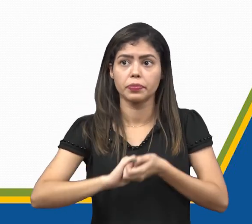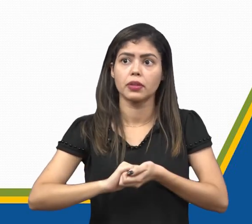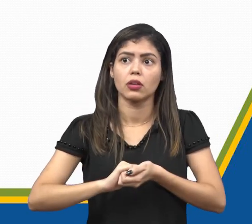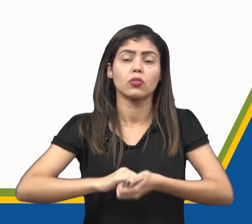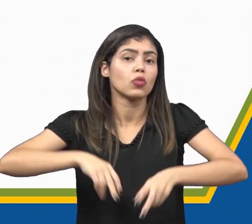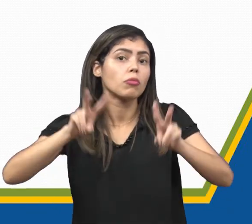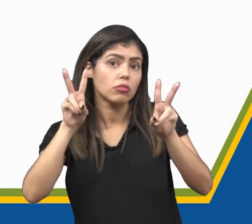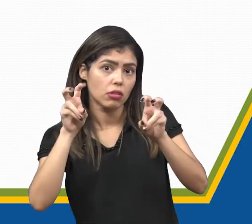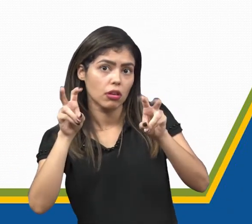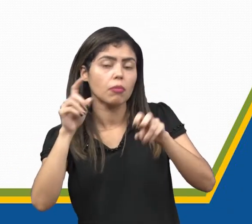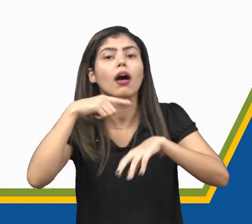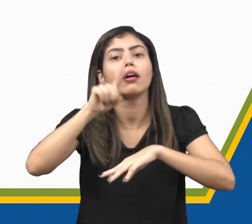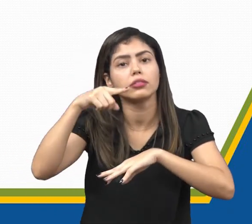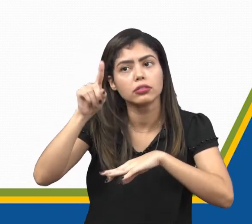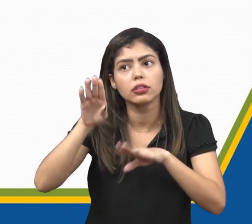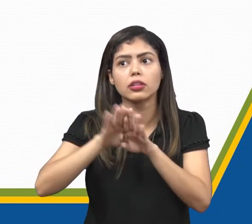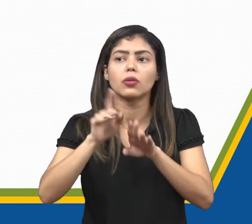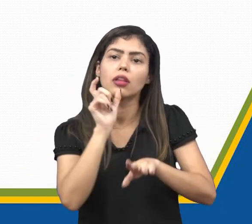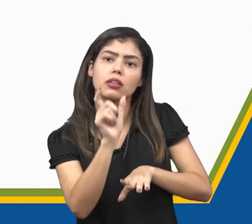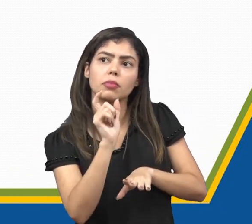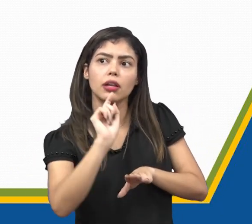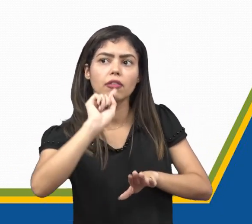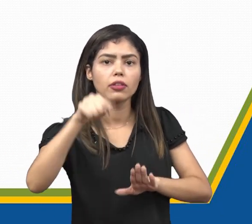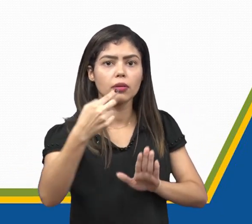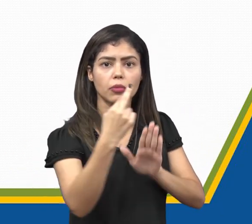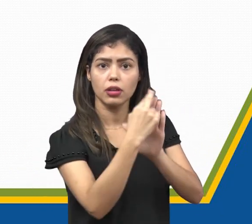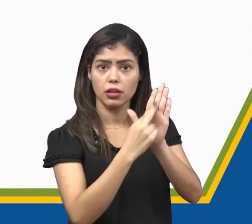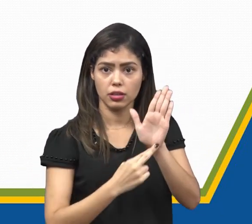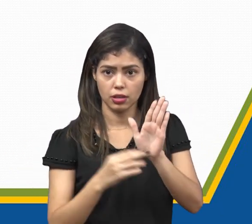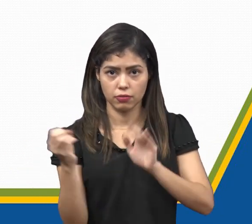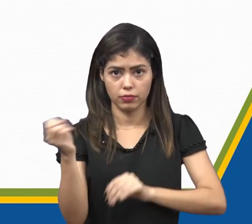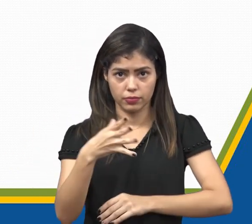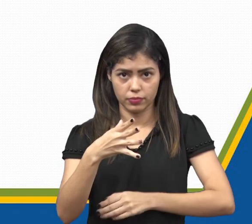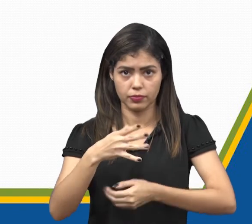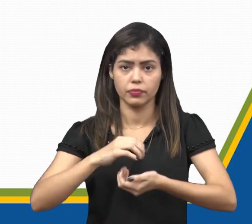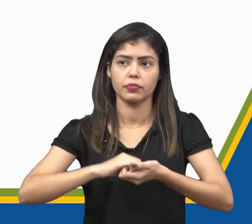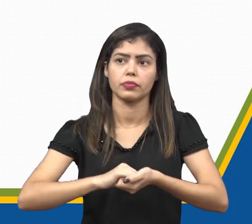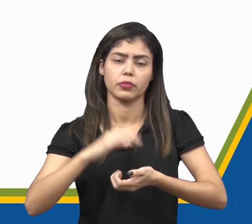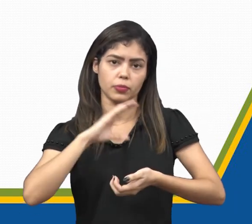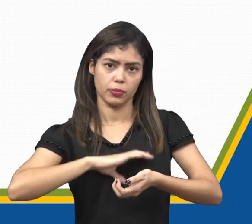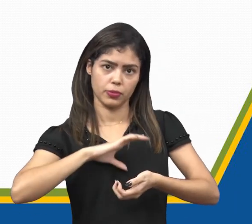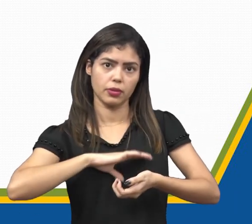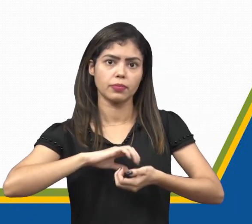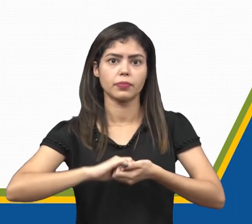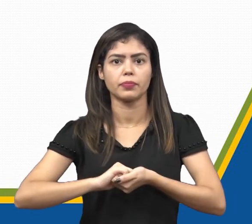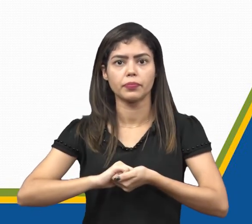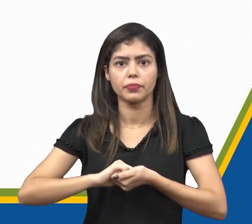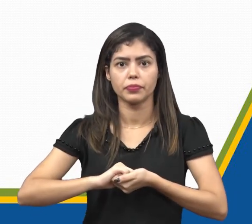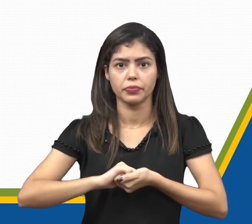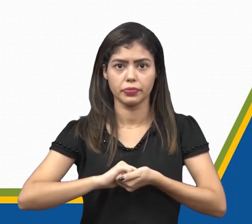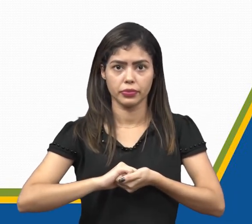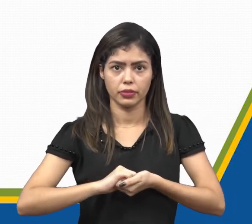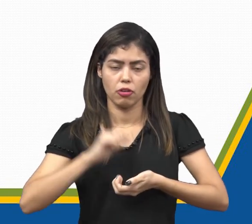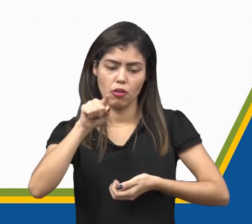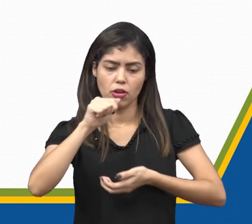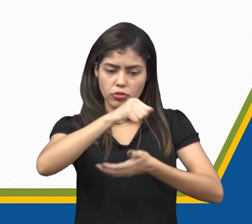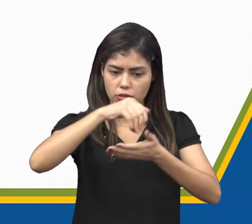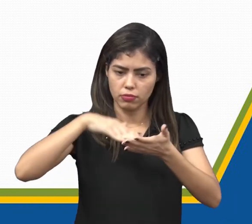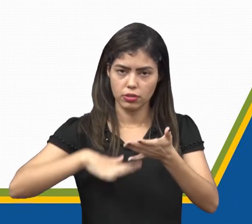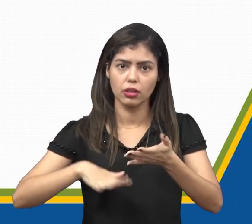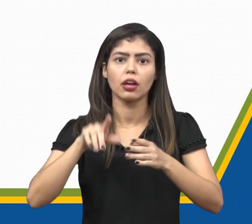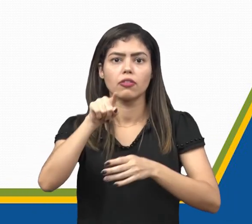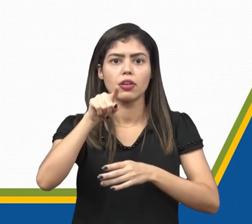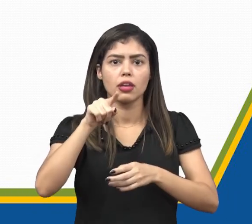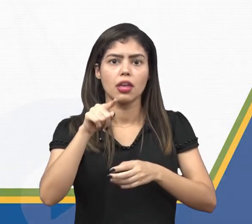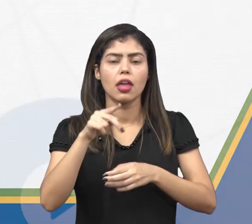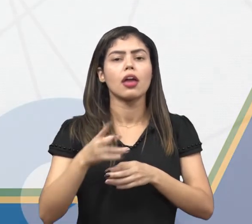sobre o assunto acentuação das palavras após o novo acordo ortográfico da língua portuguesa. Essa é uma atividade para você estar